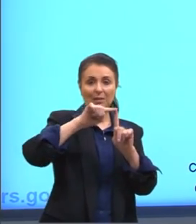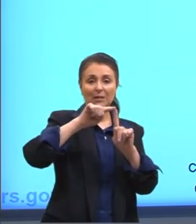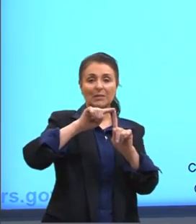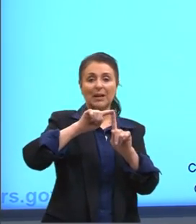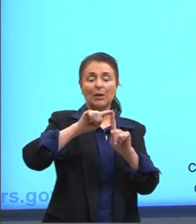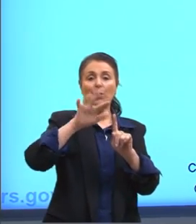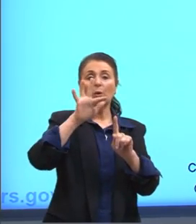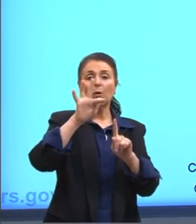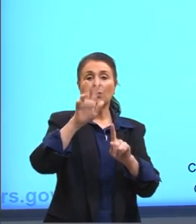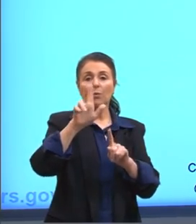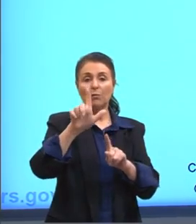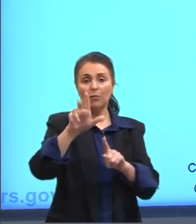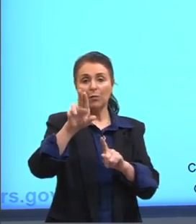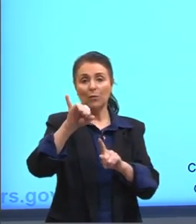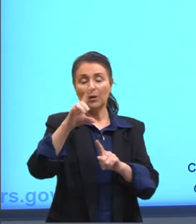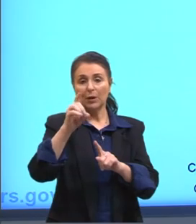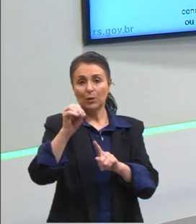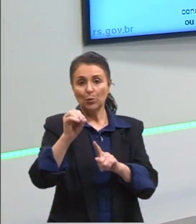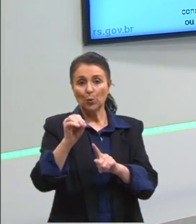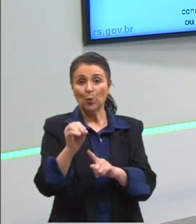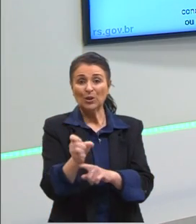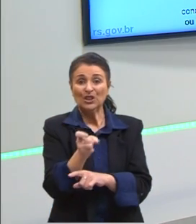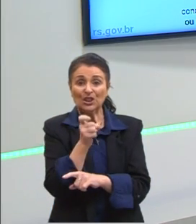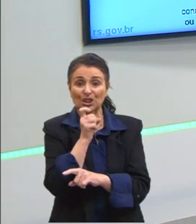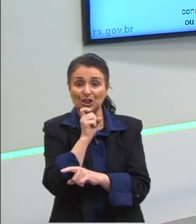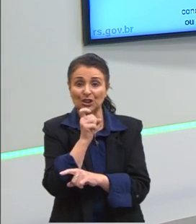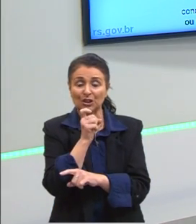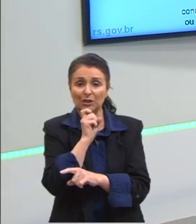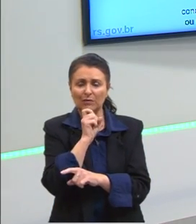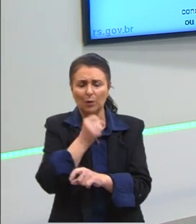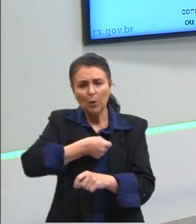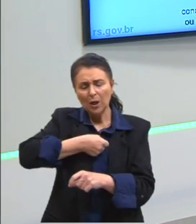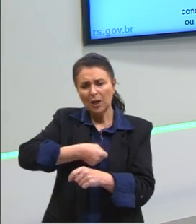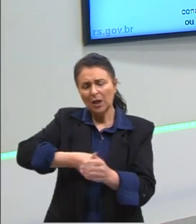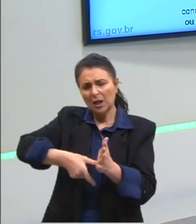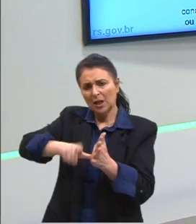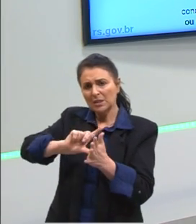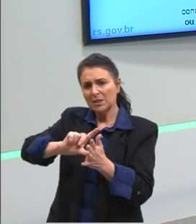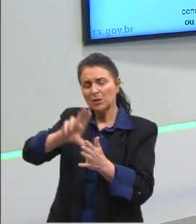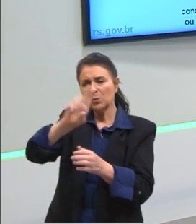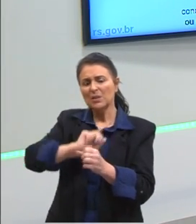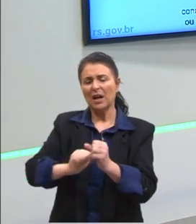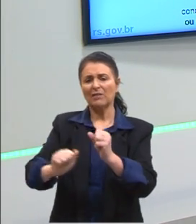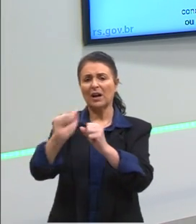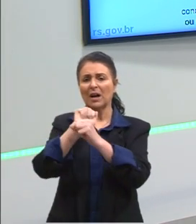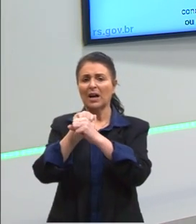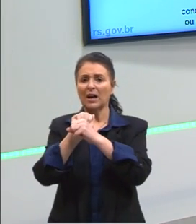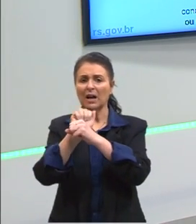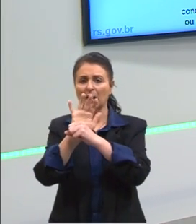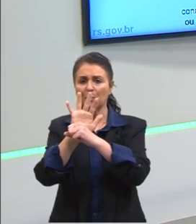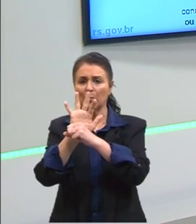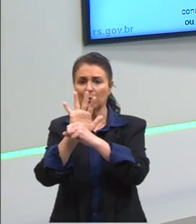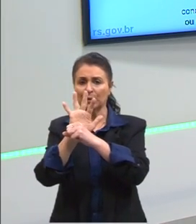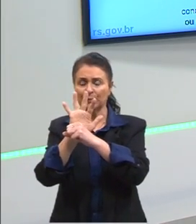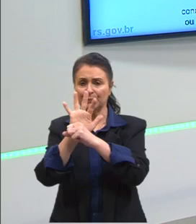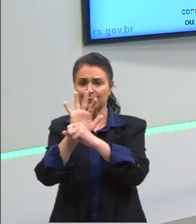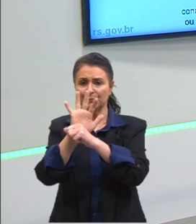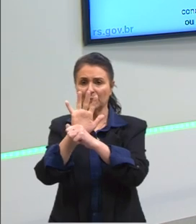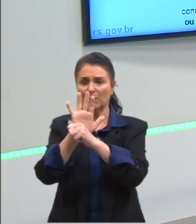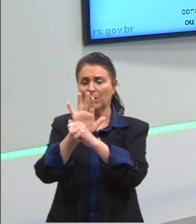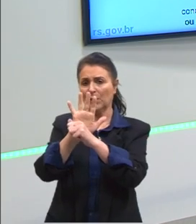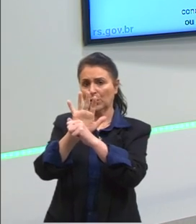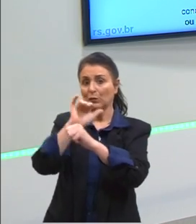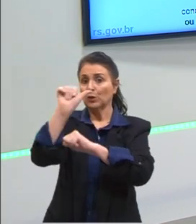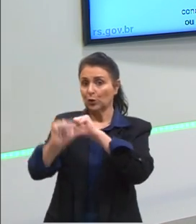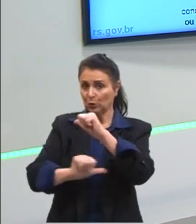refrigerante Freon 12, tá? Antigamente era usado amônia, tá? Foi trocado pelos benefícios, né? Desse